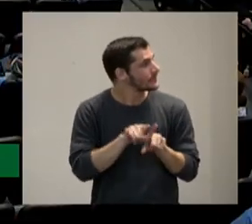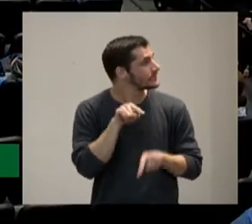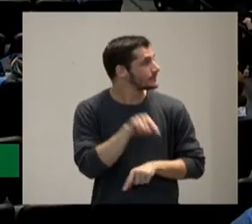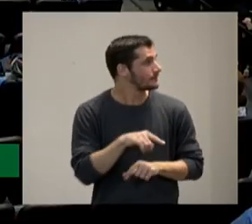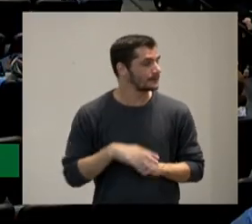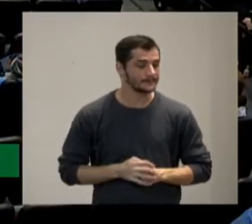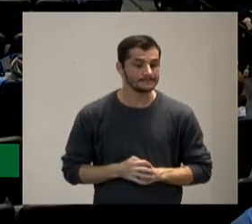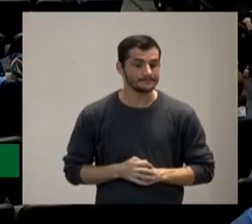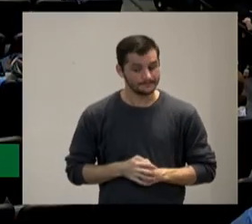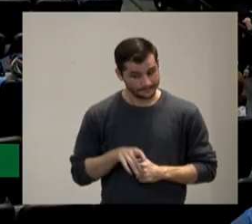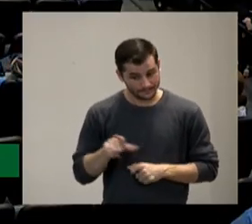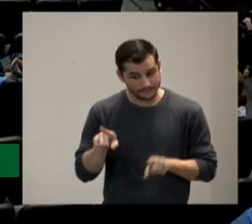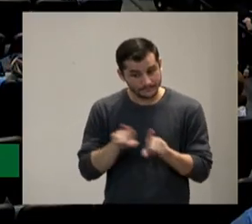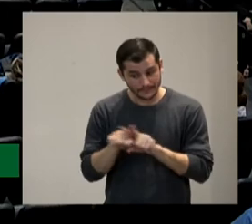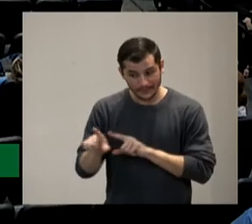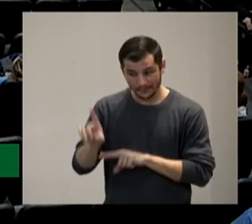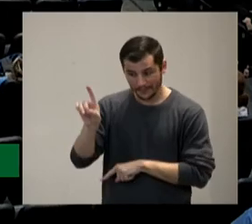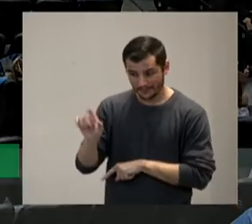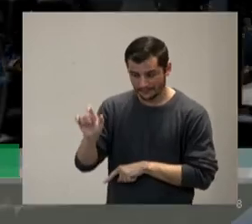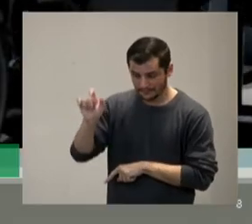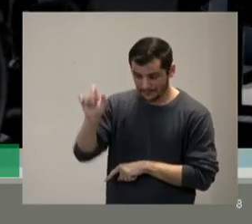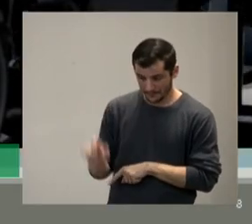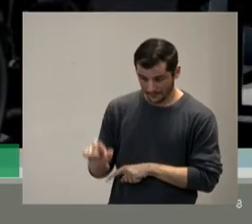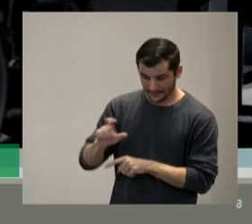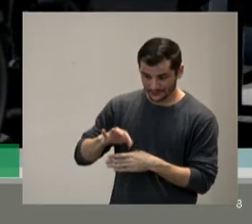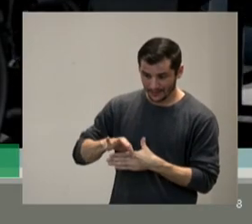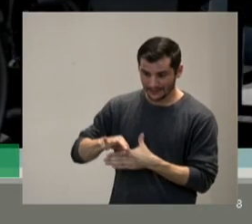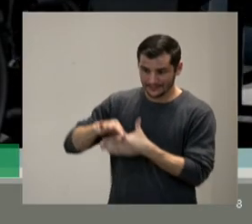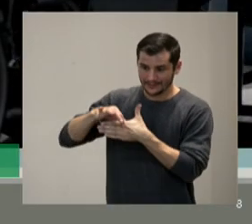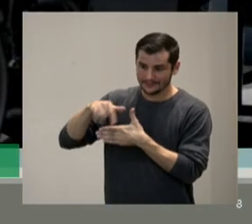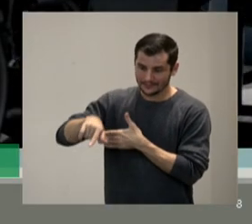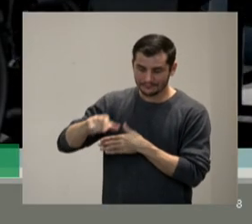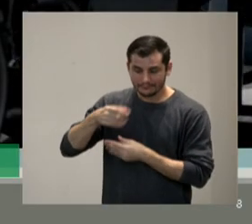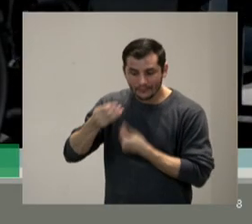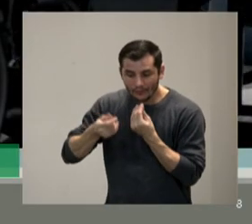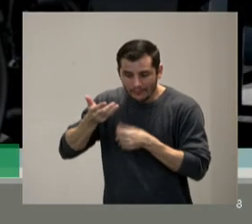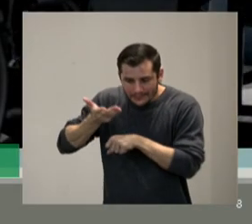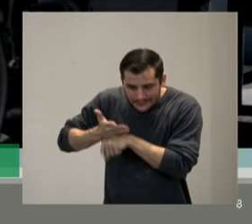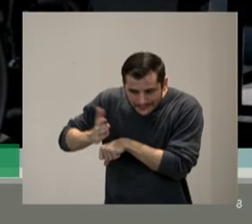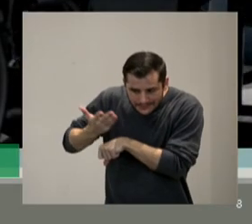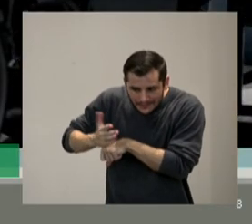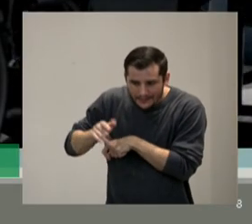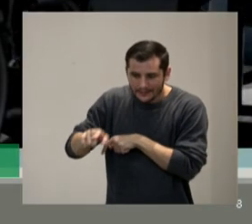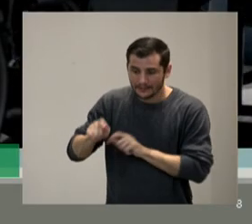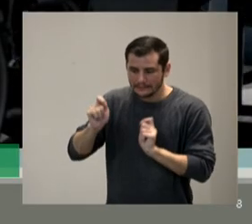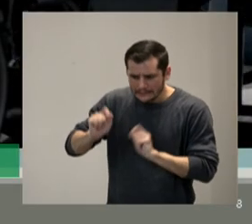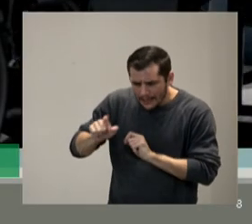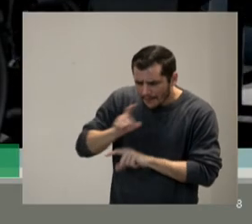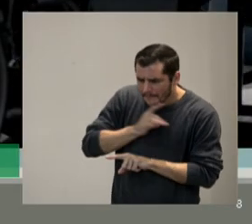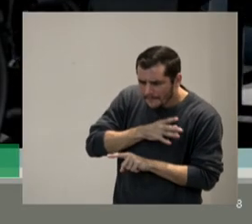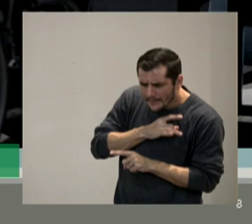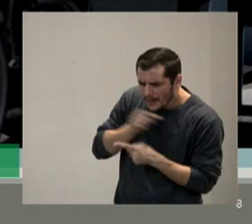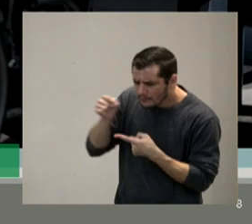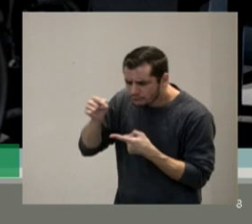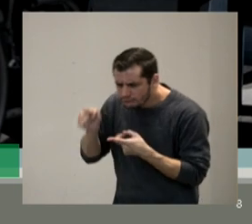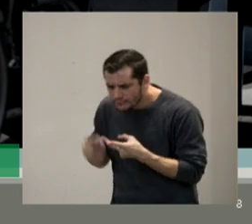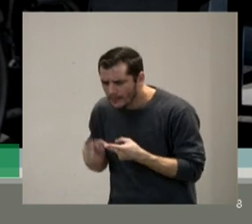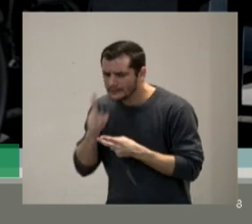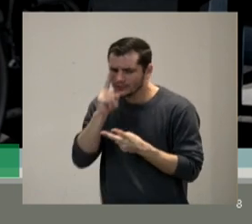treinamento para líderes então isso que eu conversei com vocês aqui vai lá pergunta quais são os medos o porquê as dificuldades aonde que está